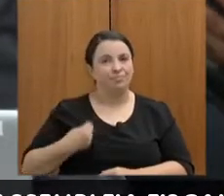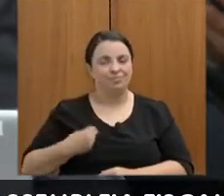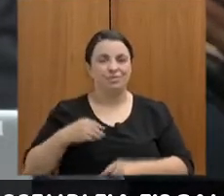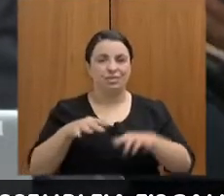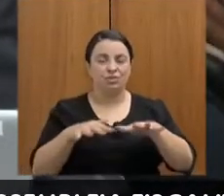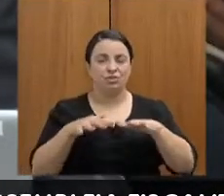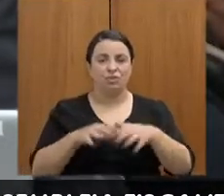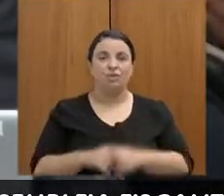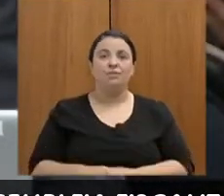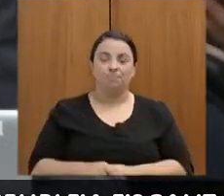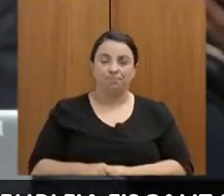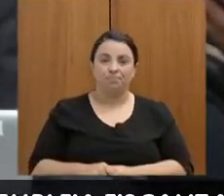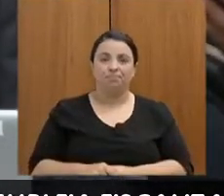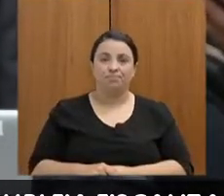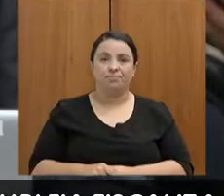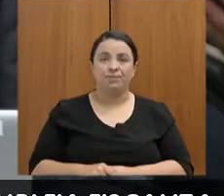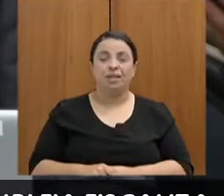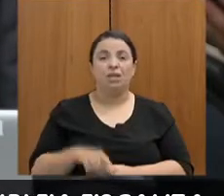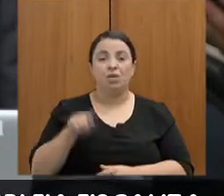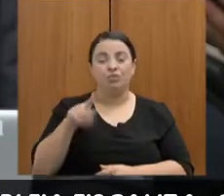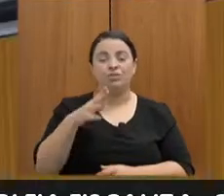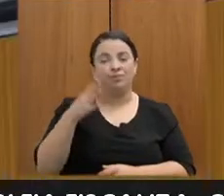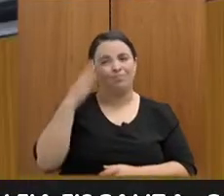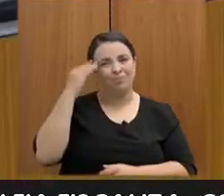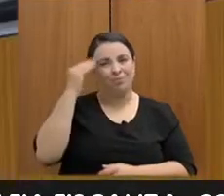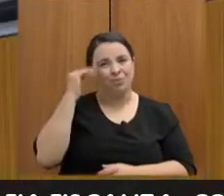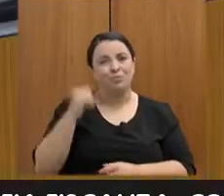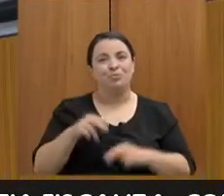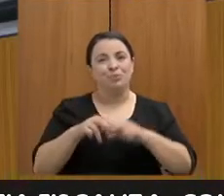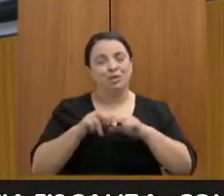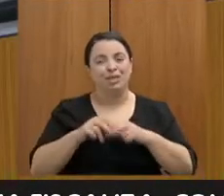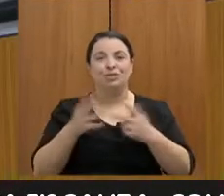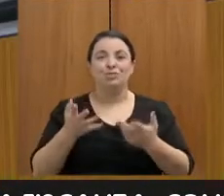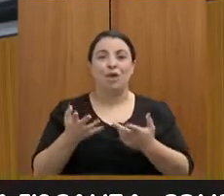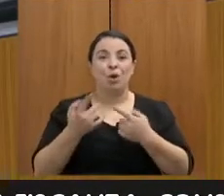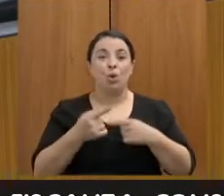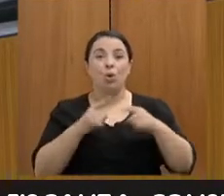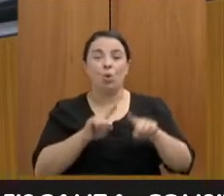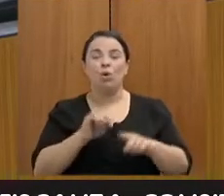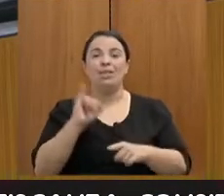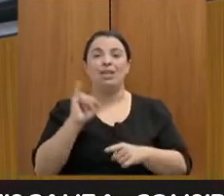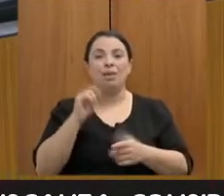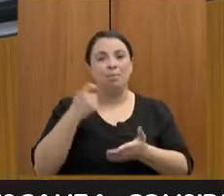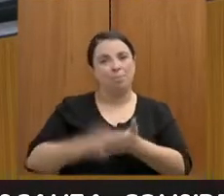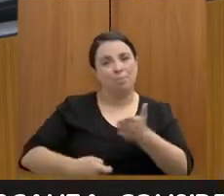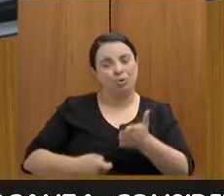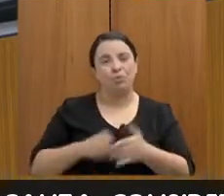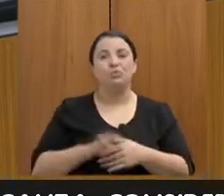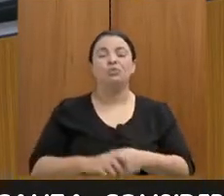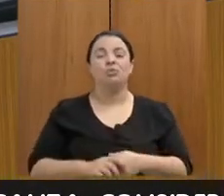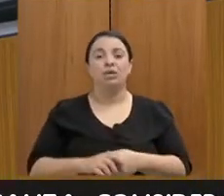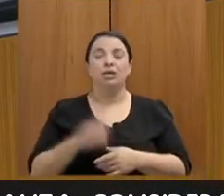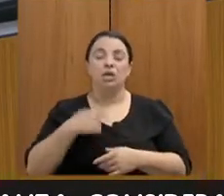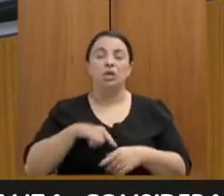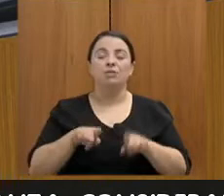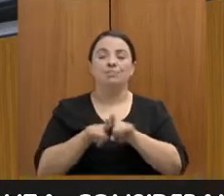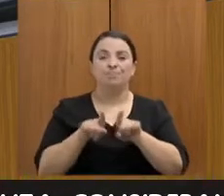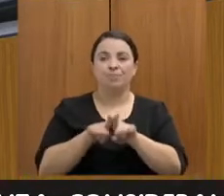-imposto, aqui a gente não só cobra isso, mas também dá o exemplo, cortando na pele, também sou o deputado mais